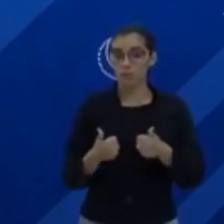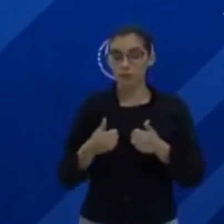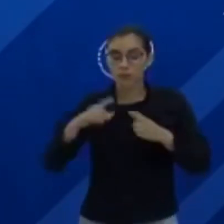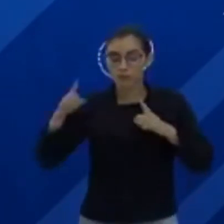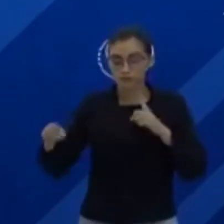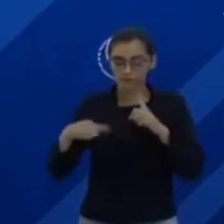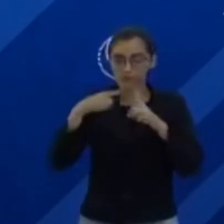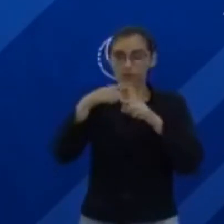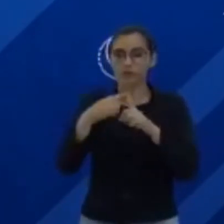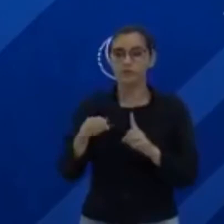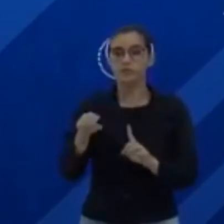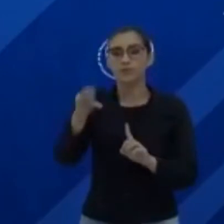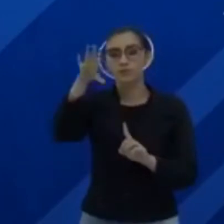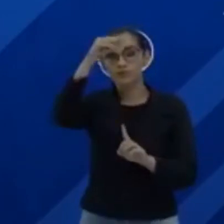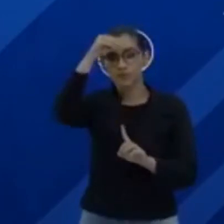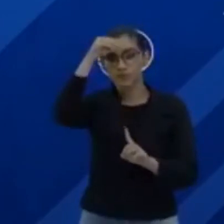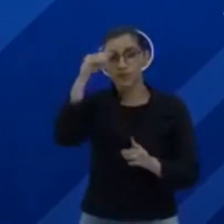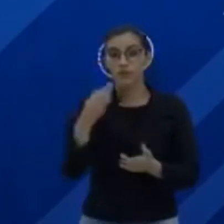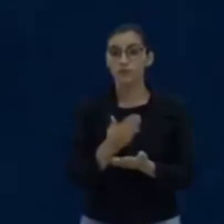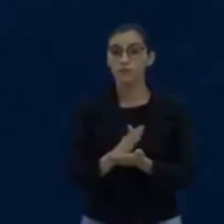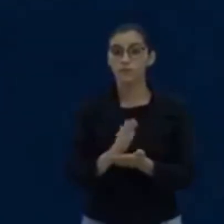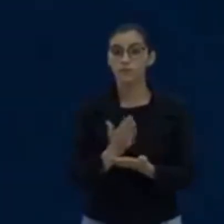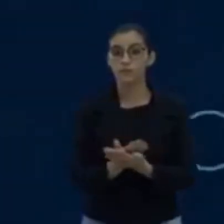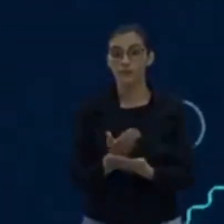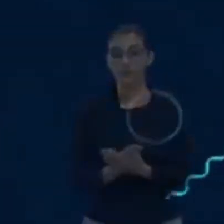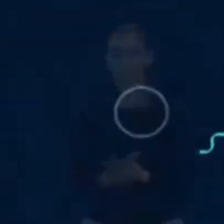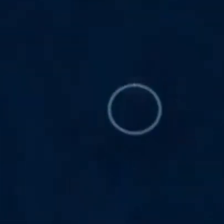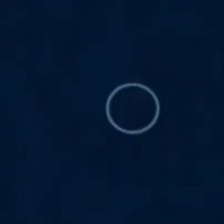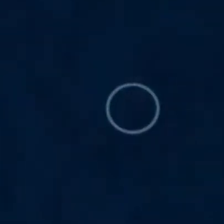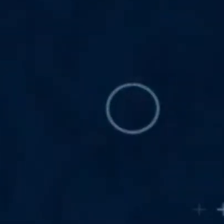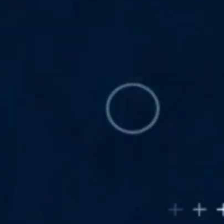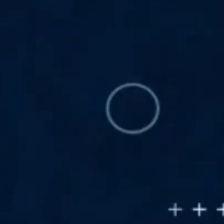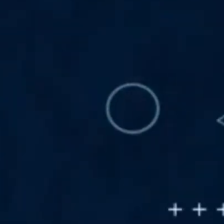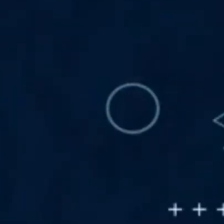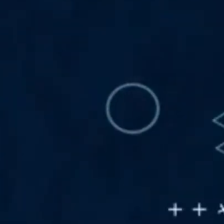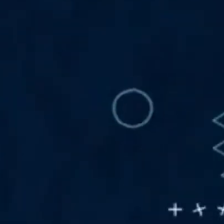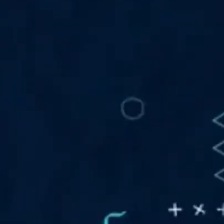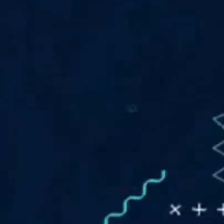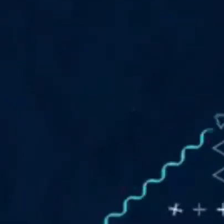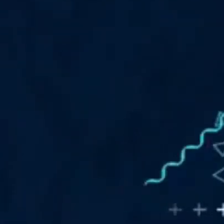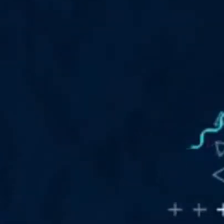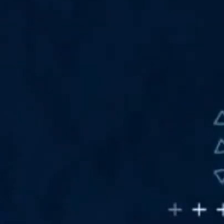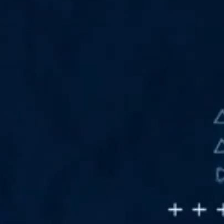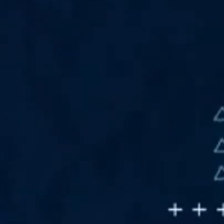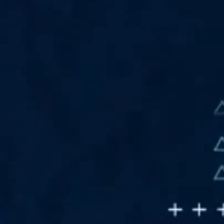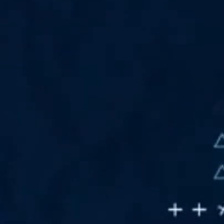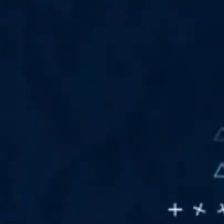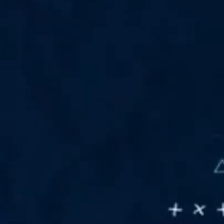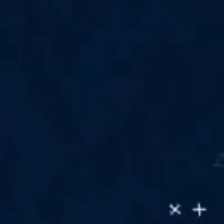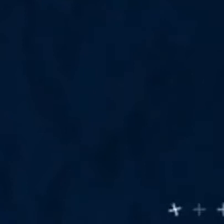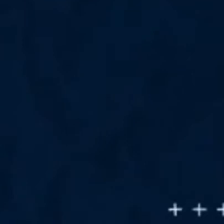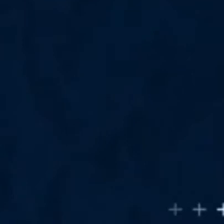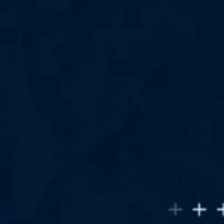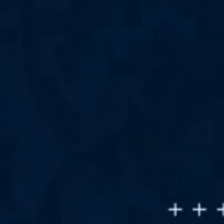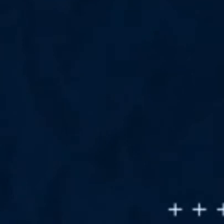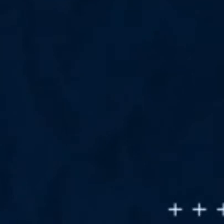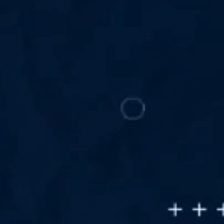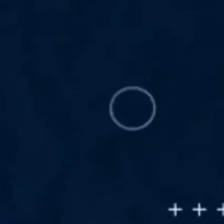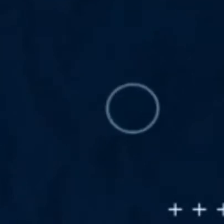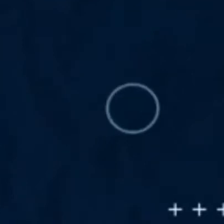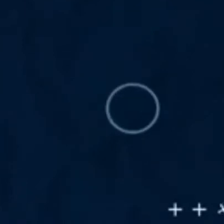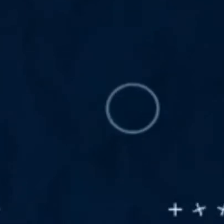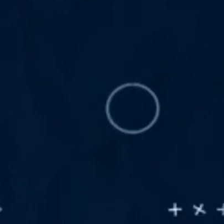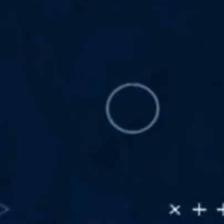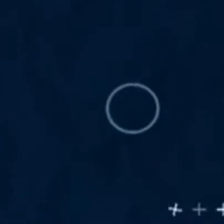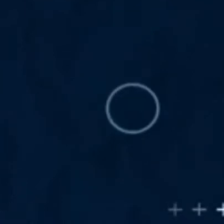para a gente. Então, vamos lá, vamos para a nossa próxima aula. O objetivo específico é lembrar o conceito de velocidade de uma